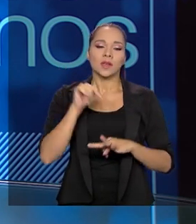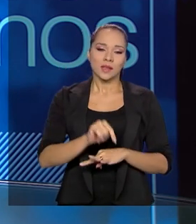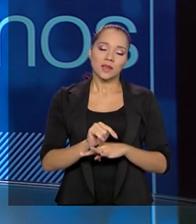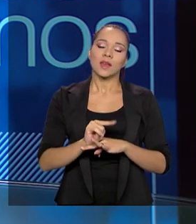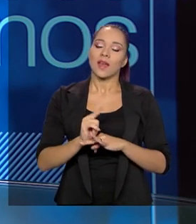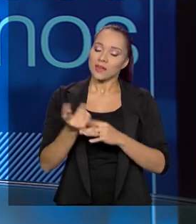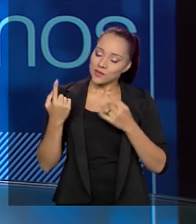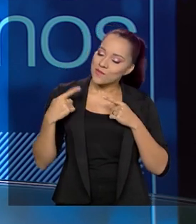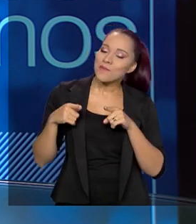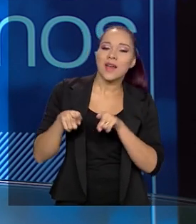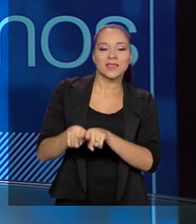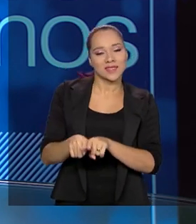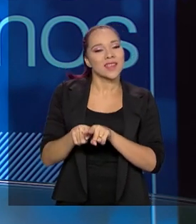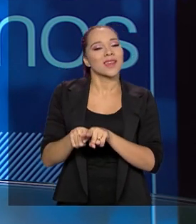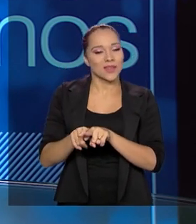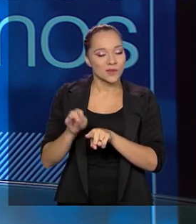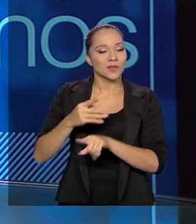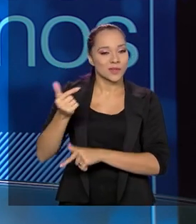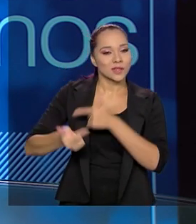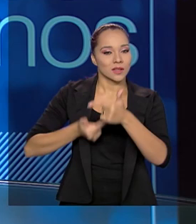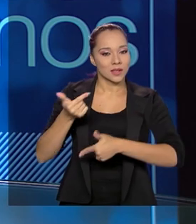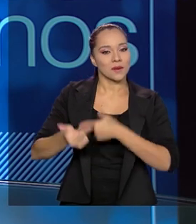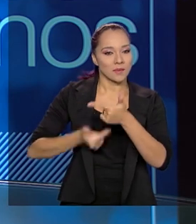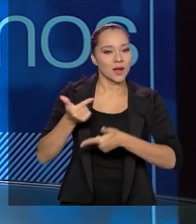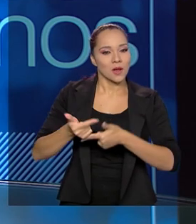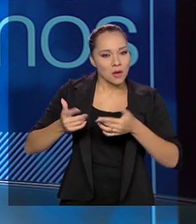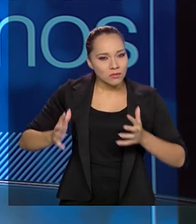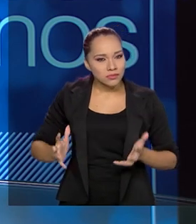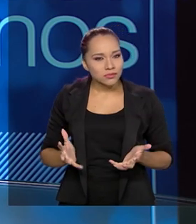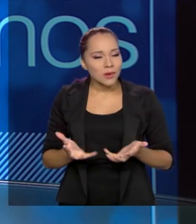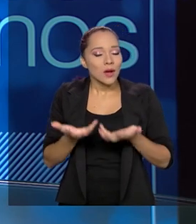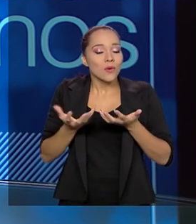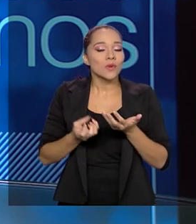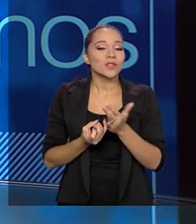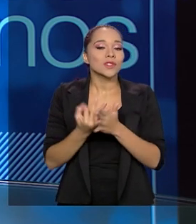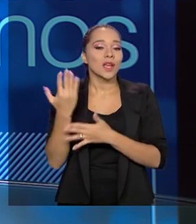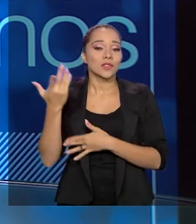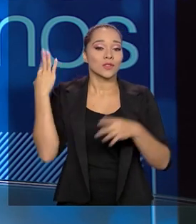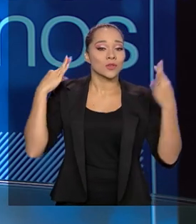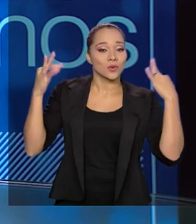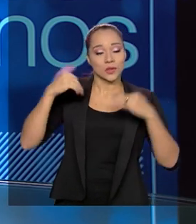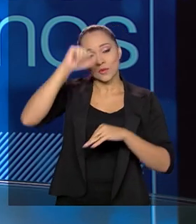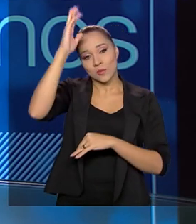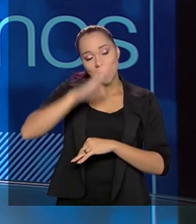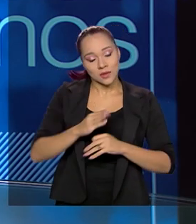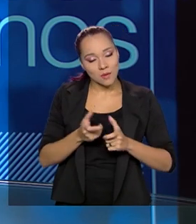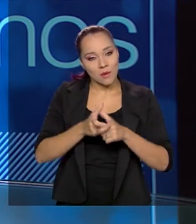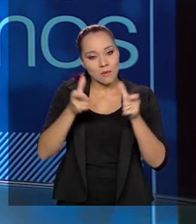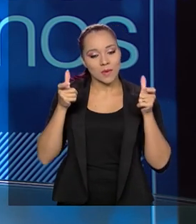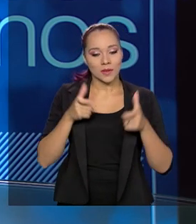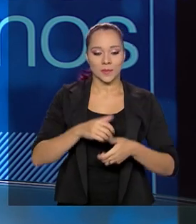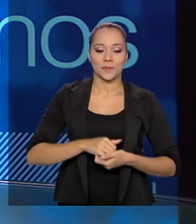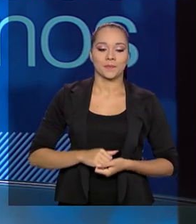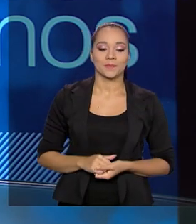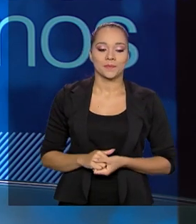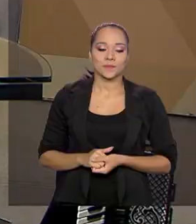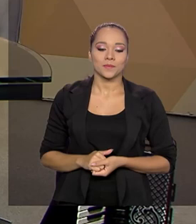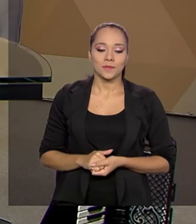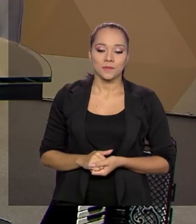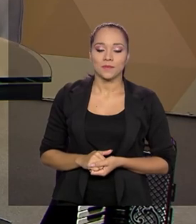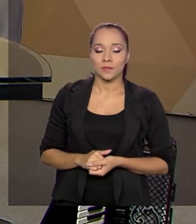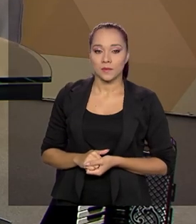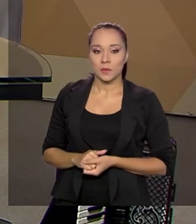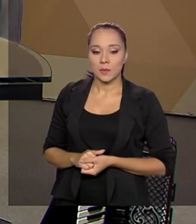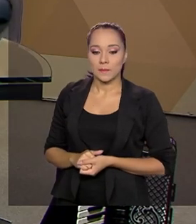grande companheiro de trabalho para elevar o número de turistas no Brasil. E, além